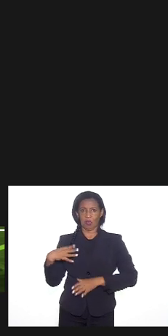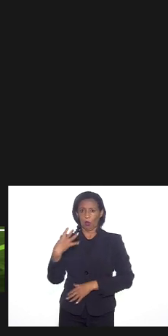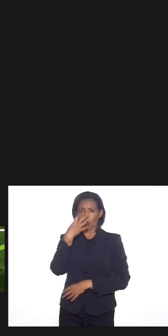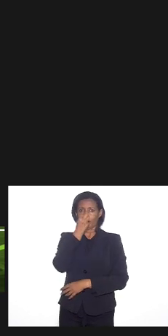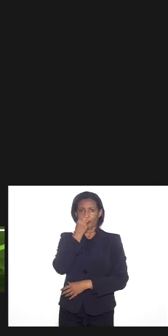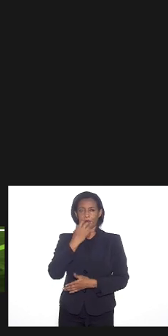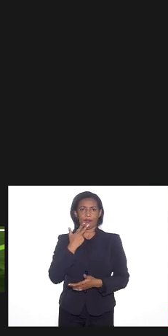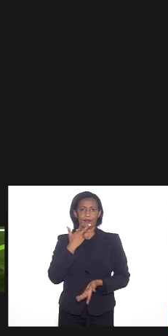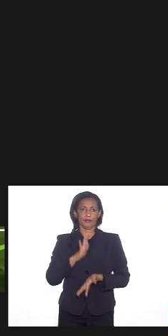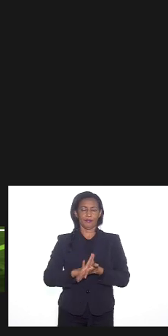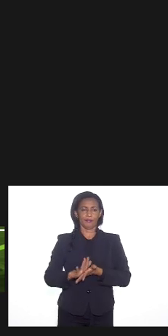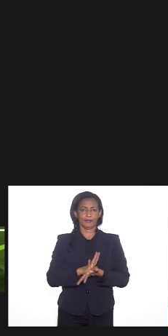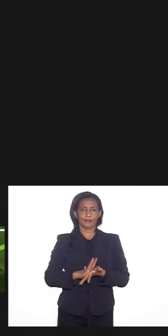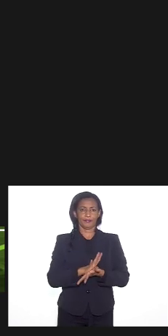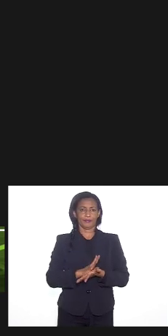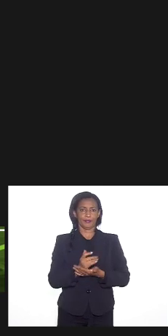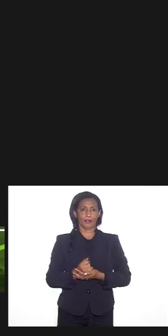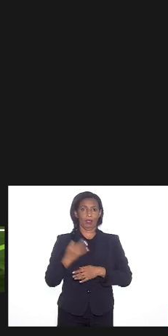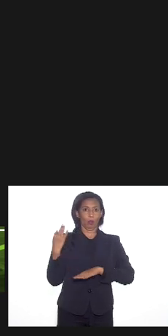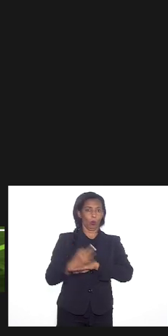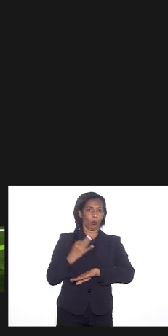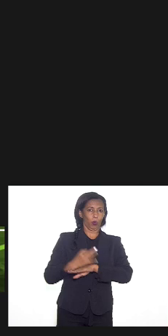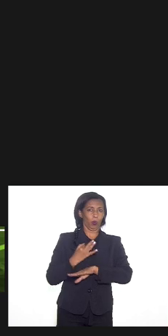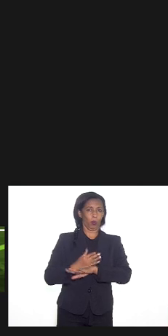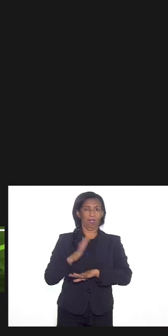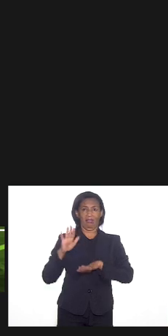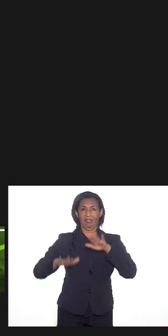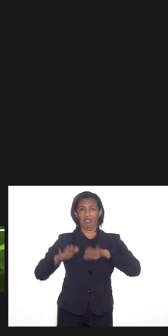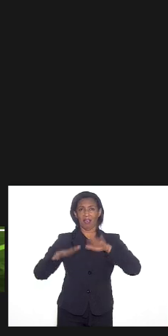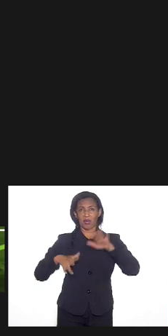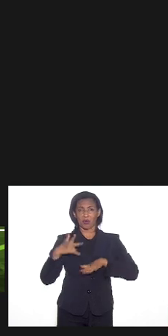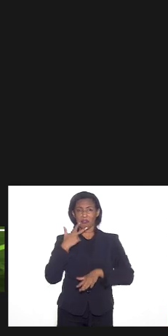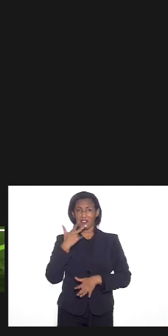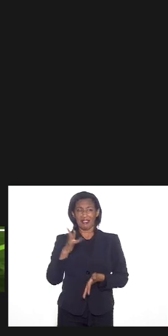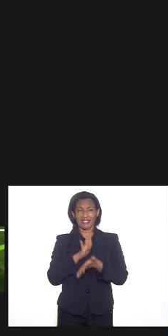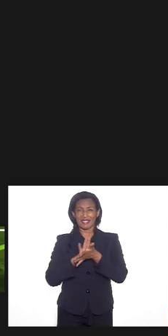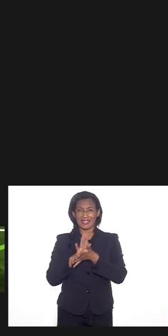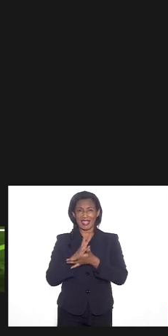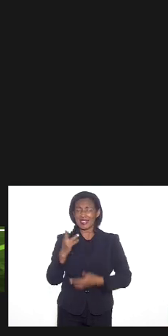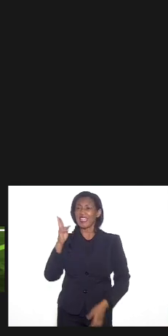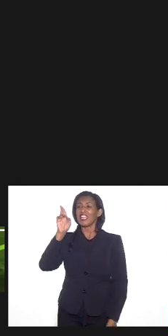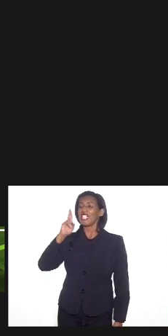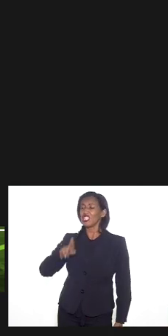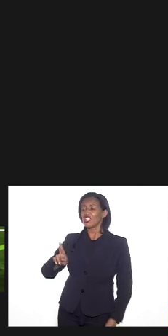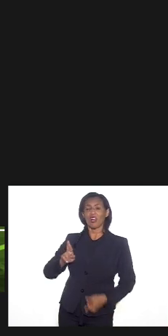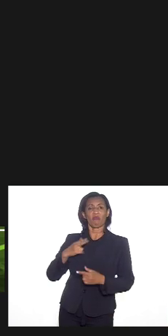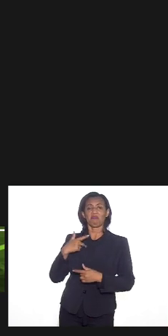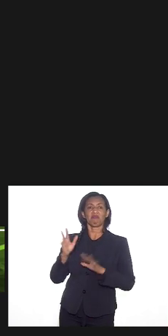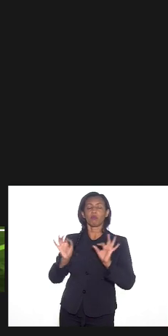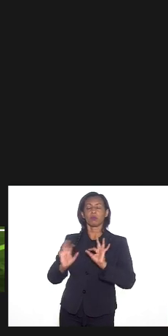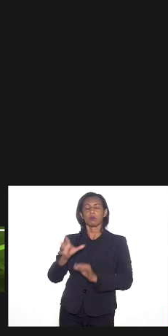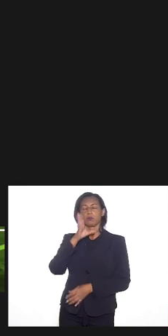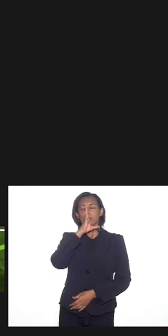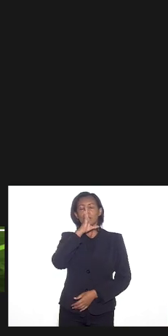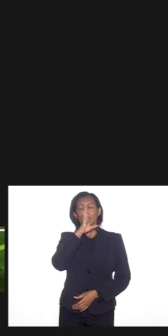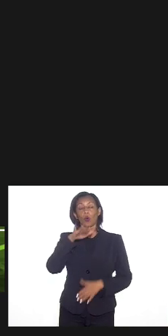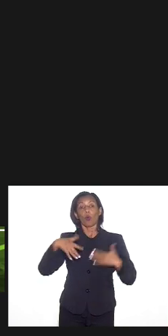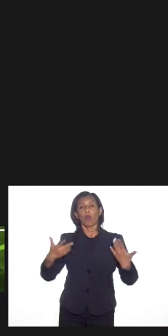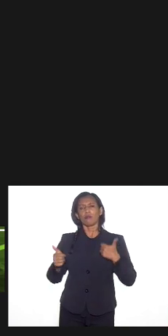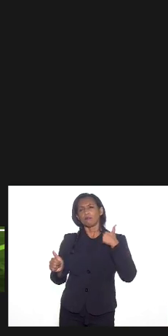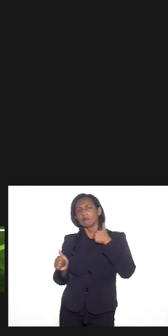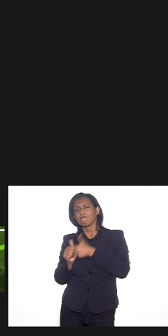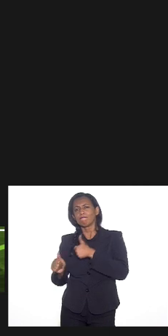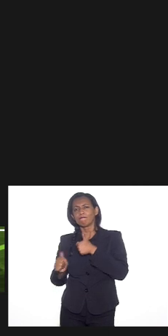nada era muita resistência alguns negavam não queriam nem falar a religião quando muito insistia